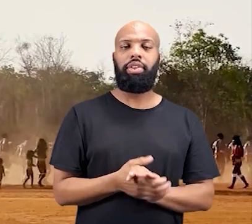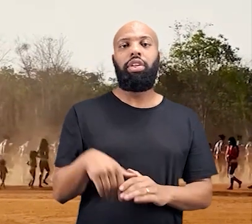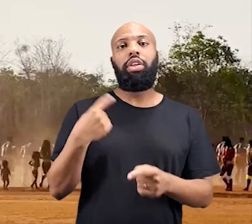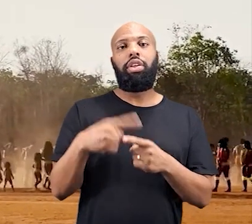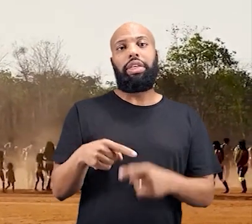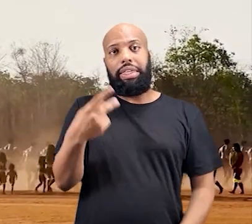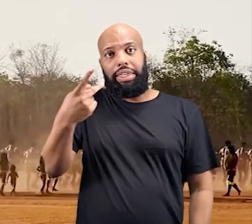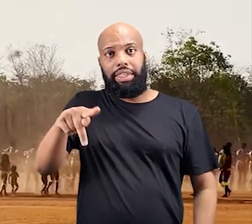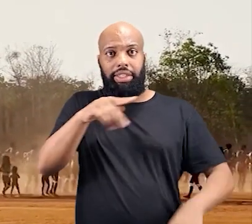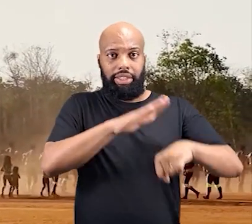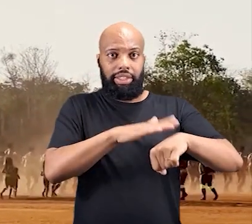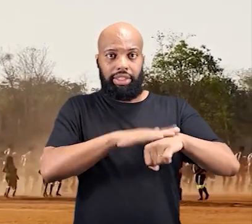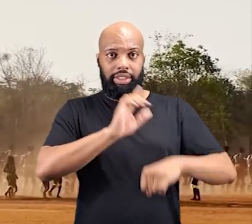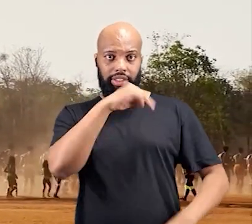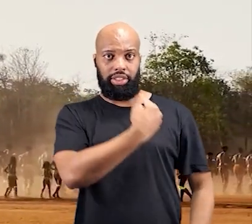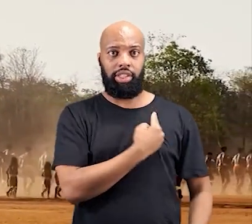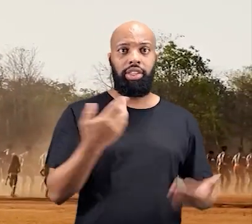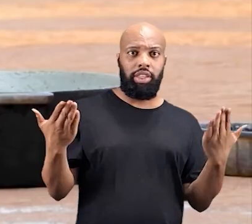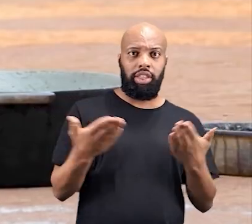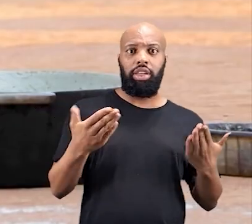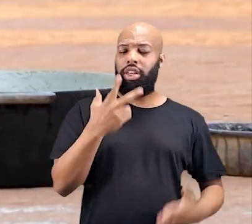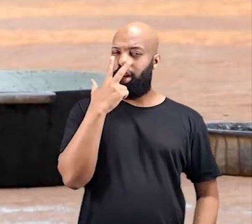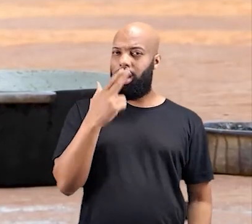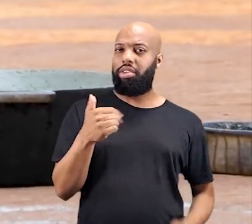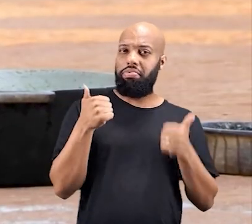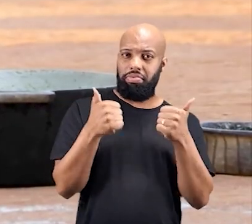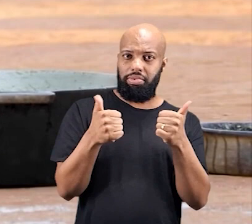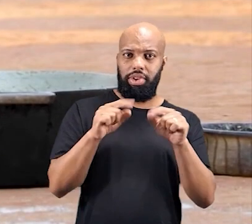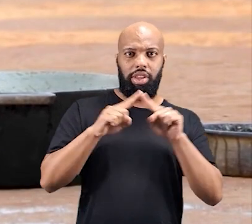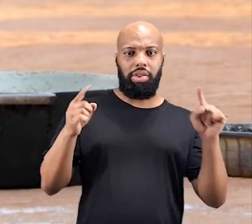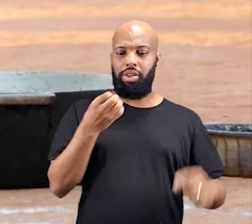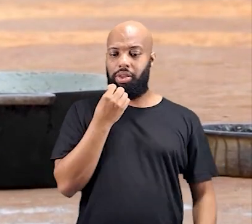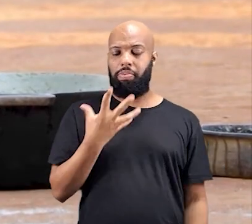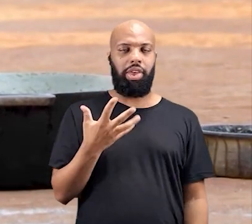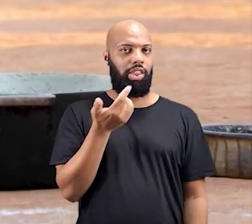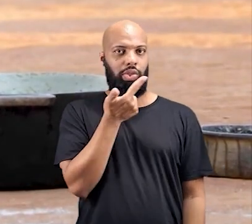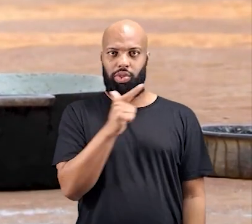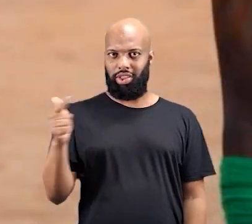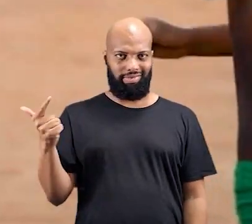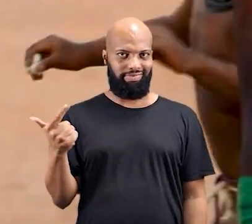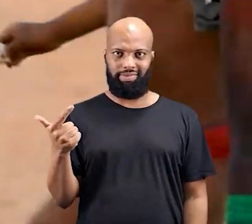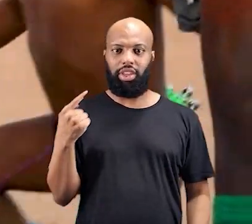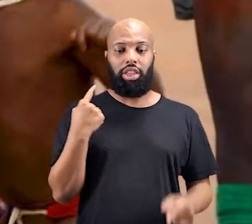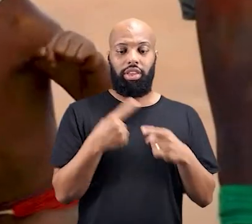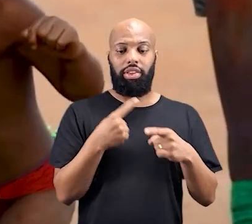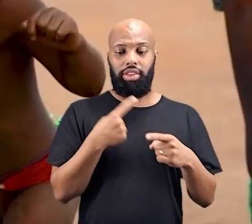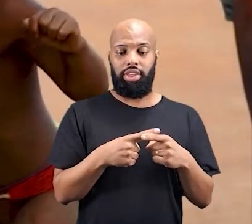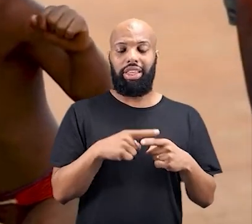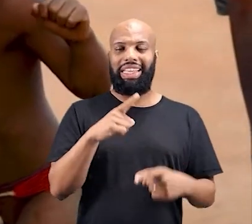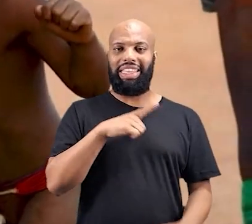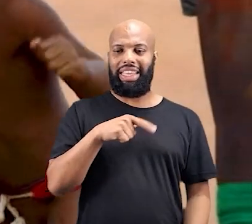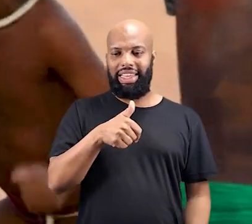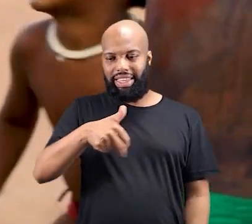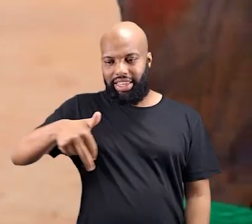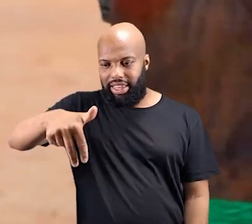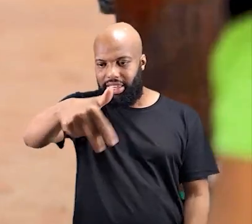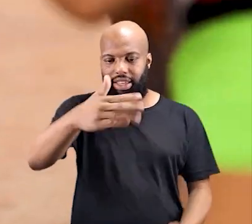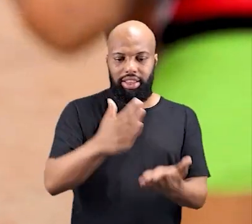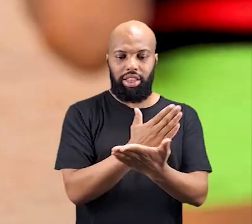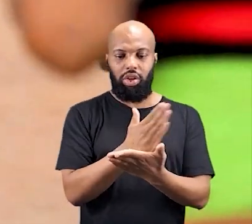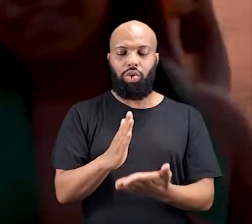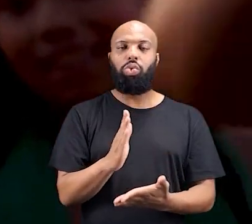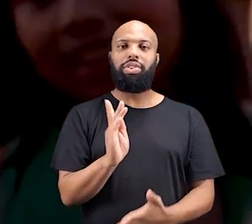Você anda alguns quilômetros daqui, você já chega num território devastado, onde está acontecendo várias coisas.